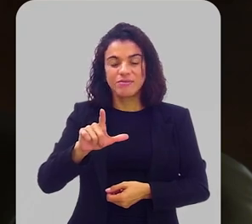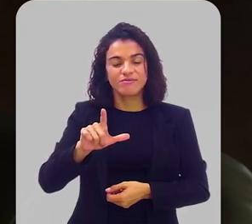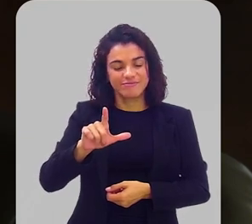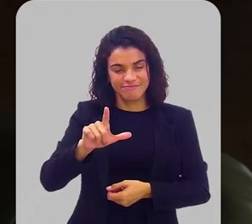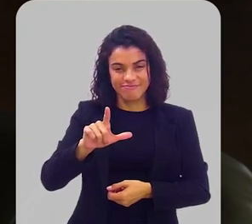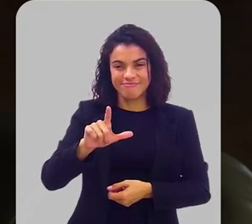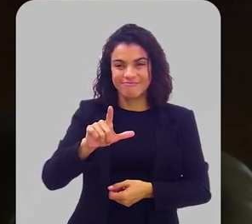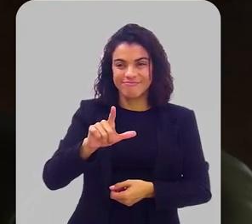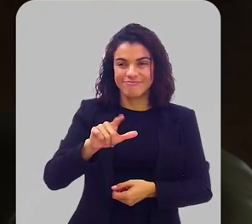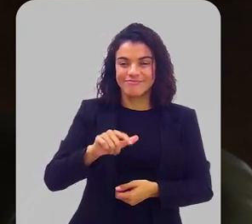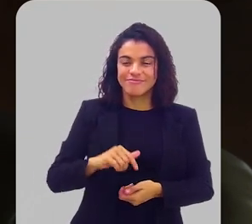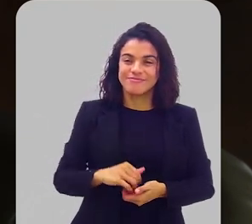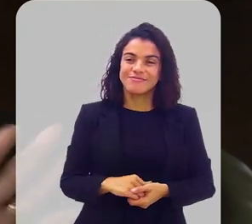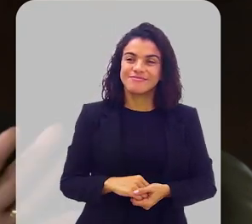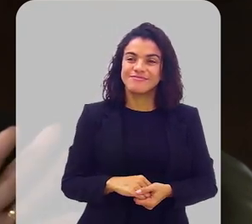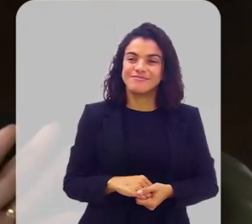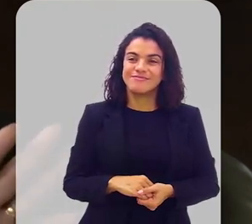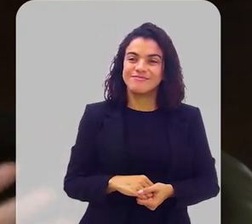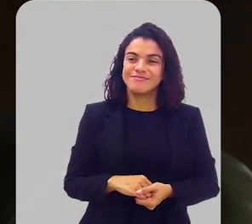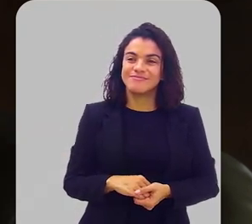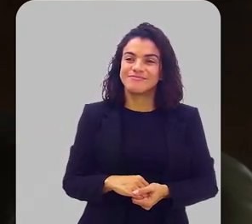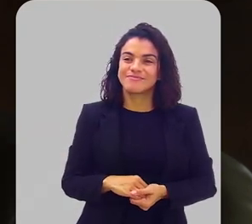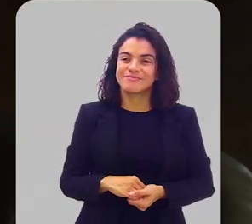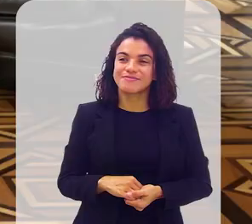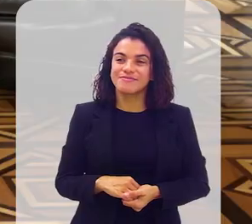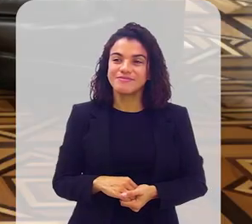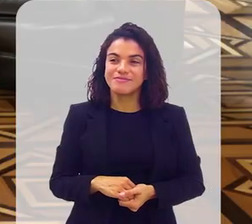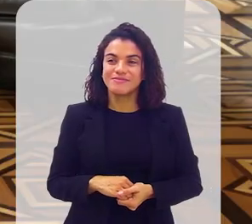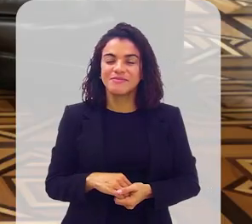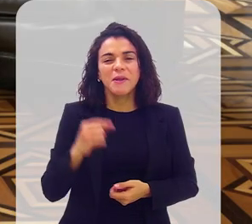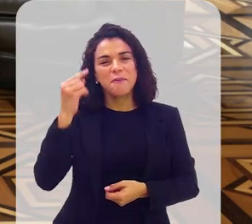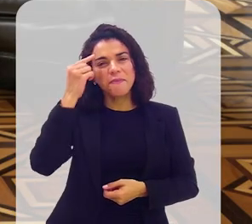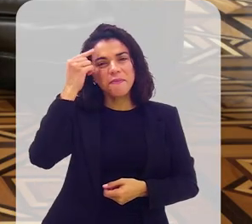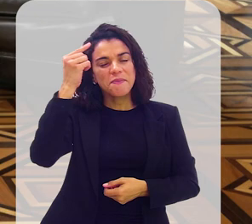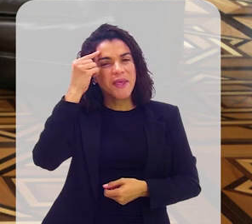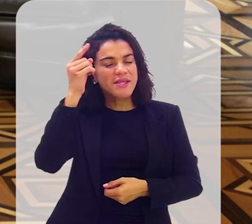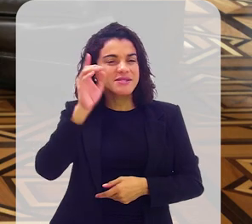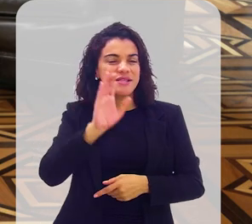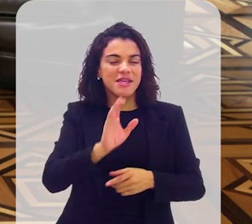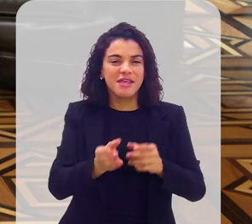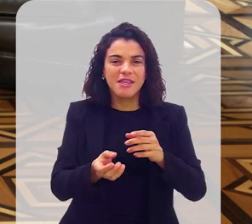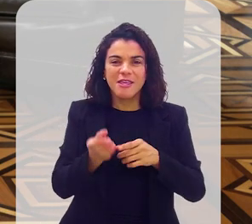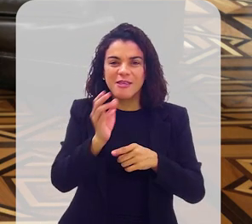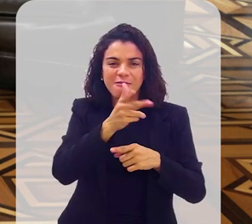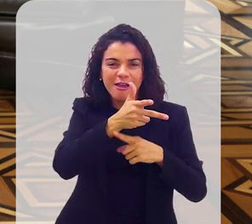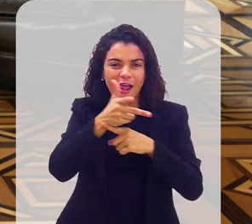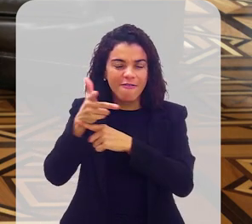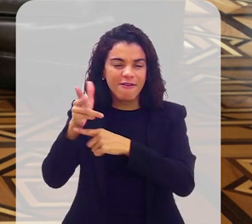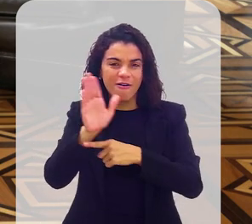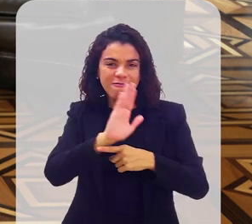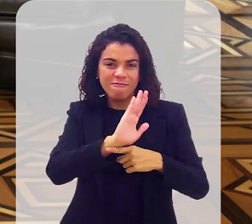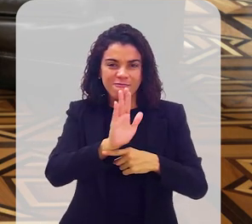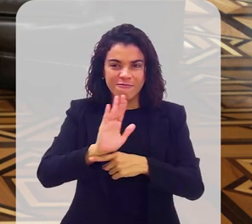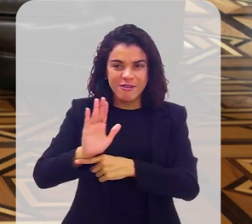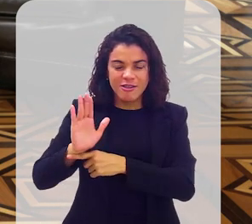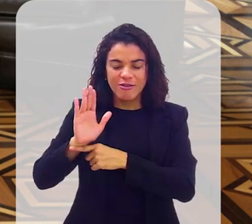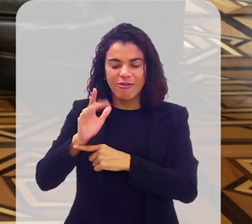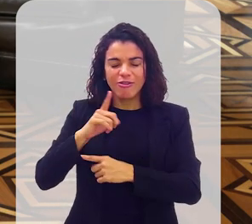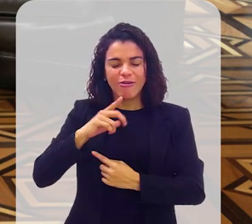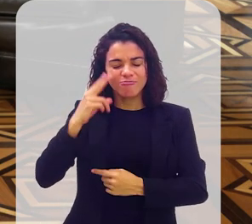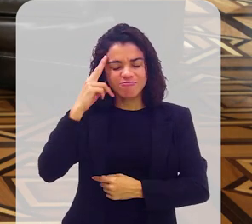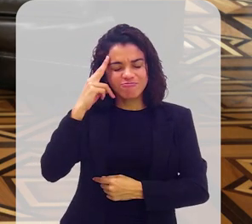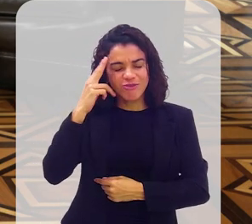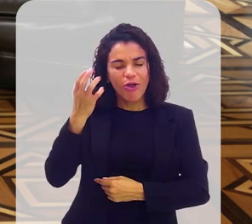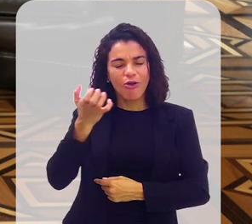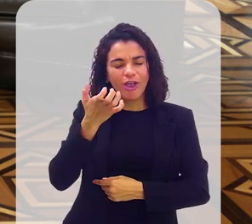Arroba Gleice Costa Oficial. Pensa em fazer o clipe em algum momento e um... Ai, Júlio, eu tenho um sonho,